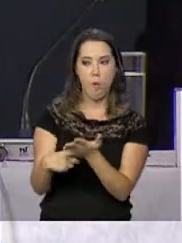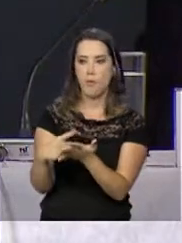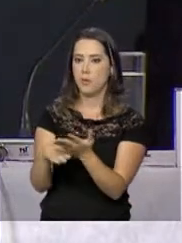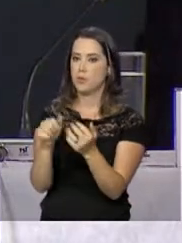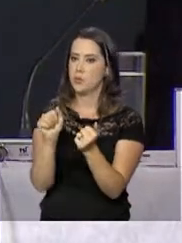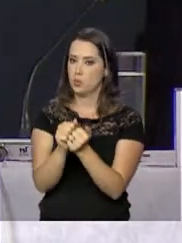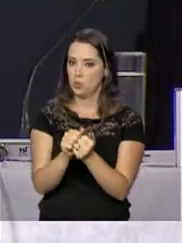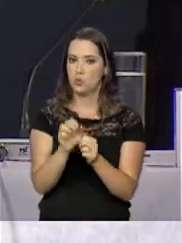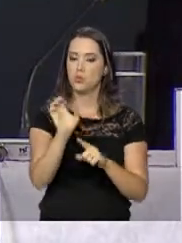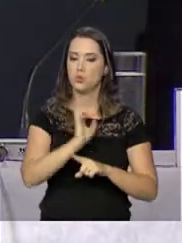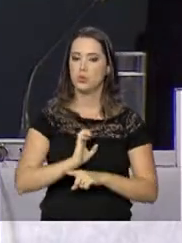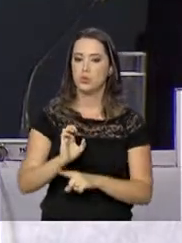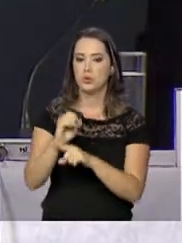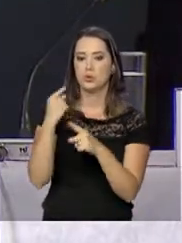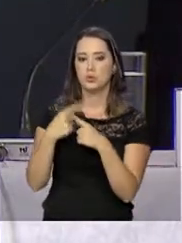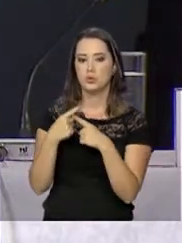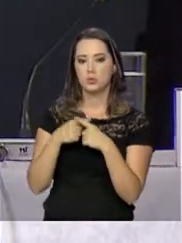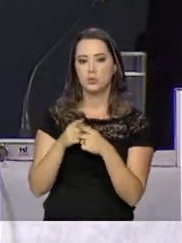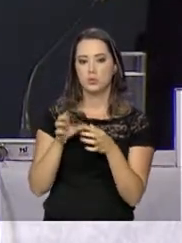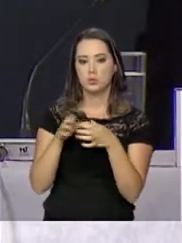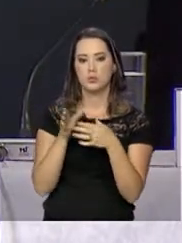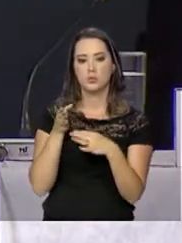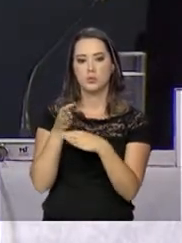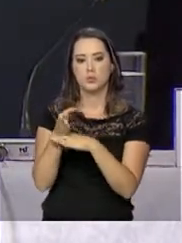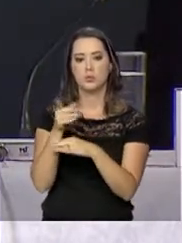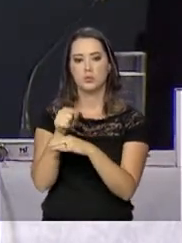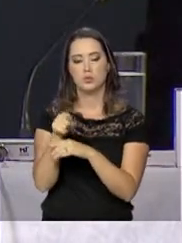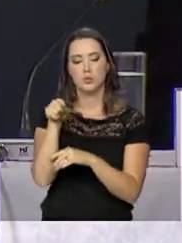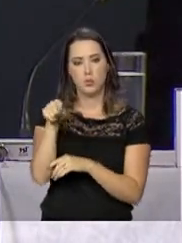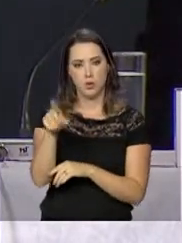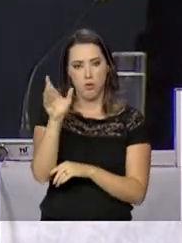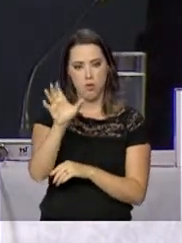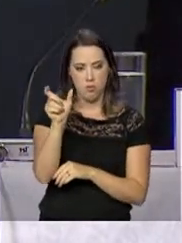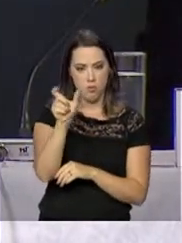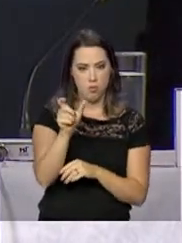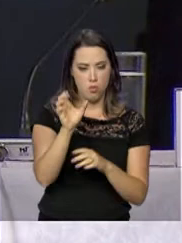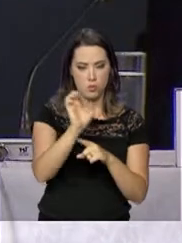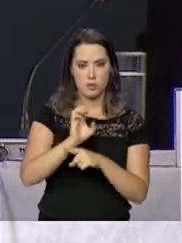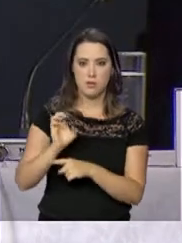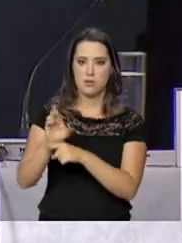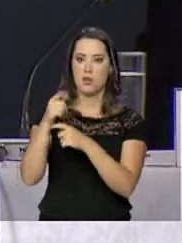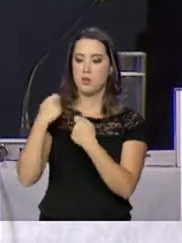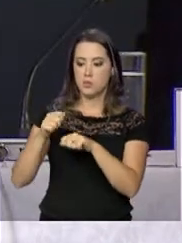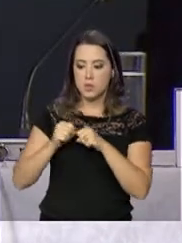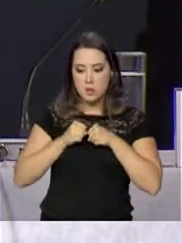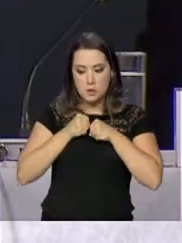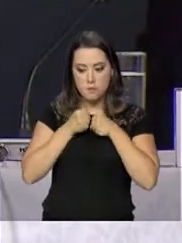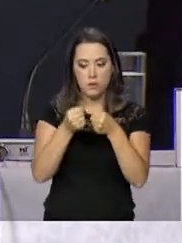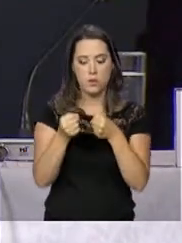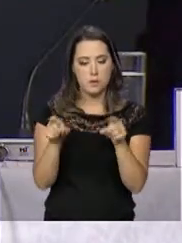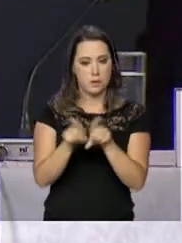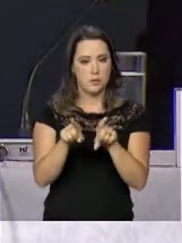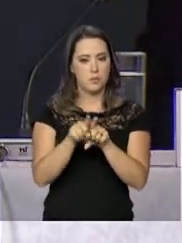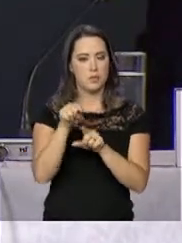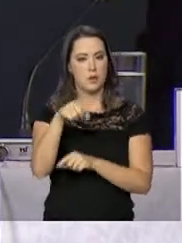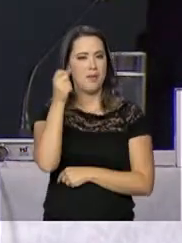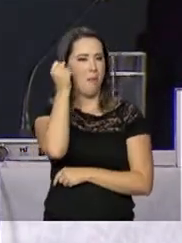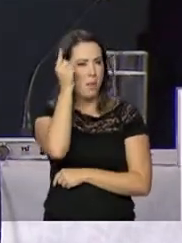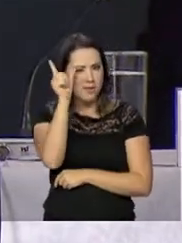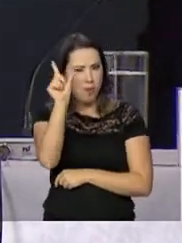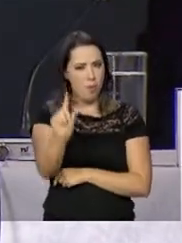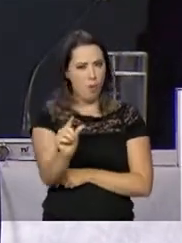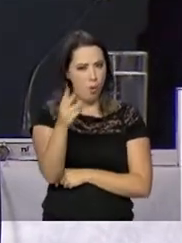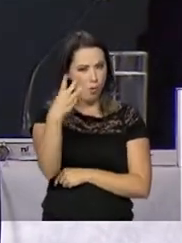estados, porque sobre eles recairá grande parte desse esforço. E se alguém pensa que isto é pouco,